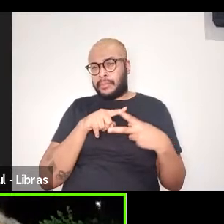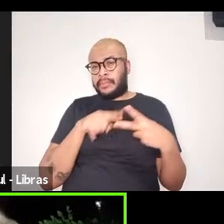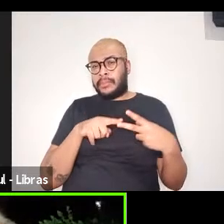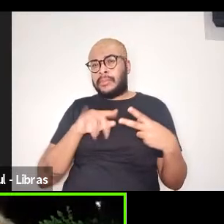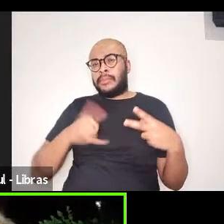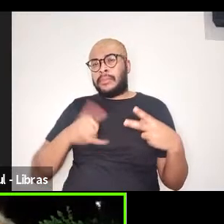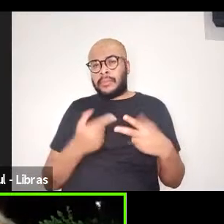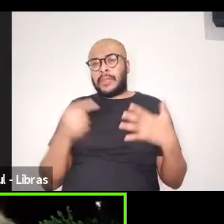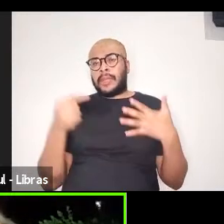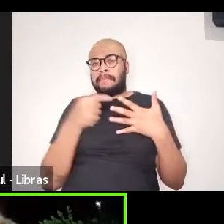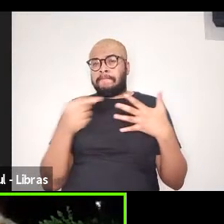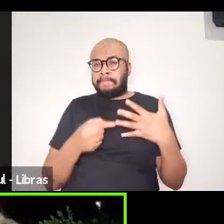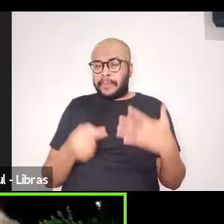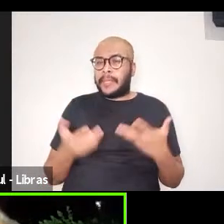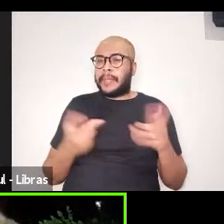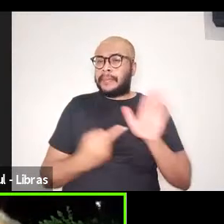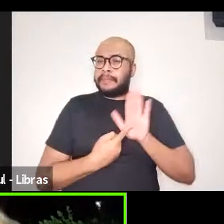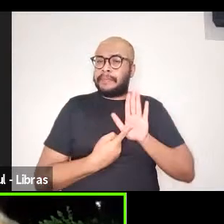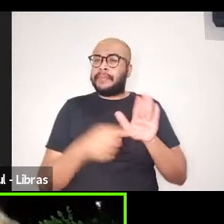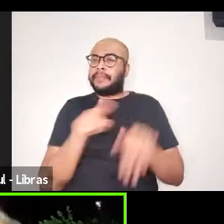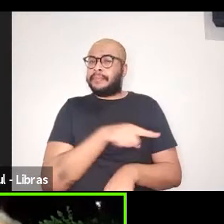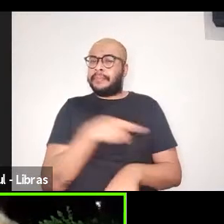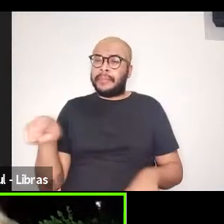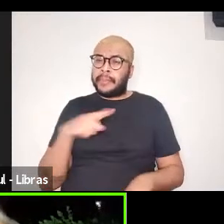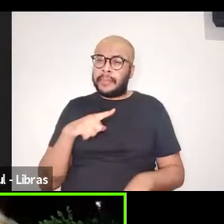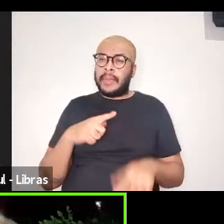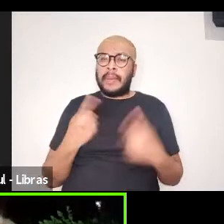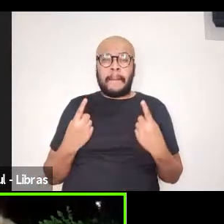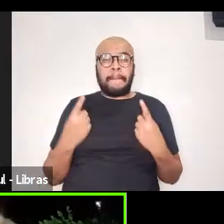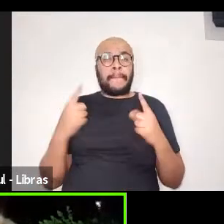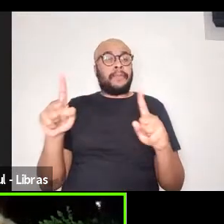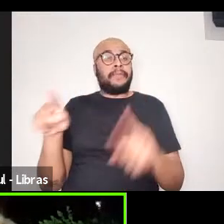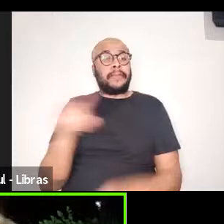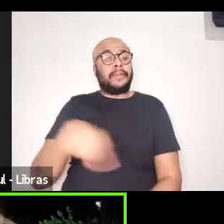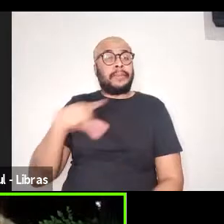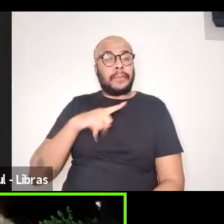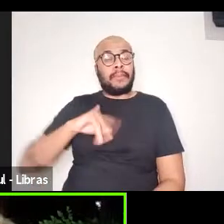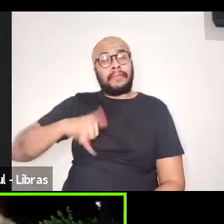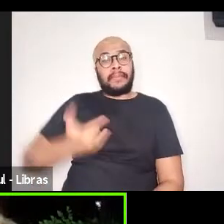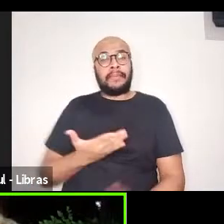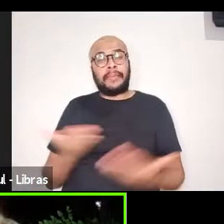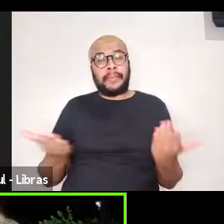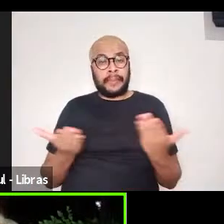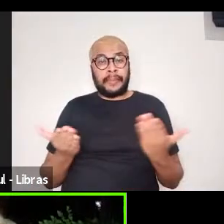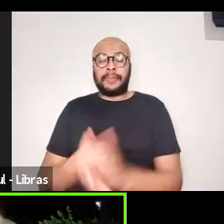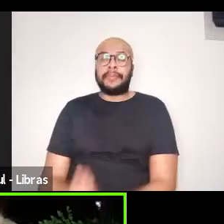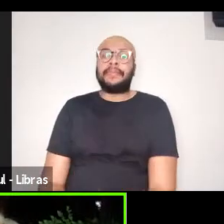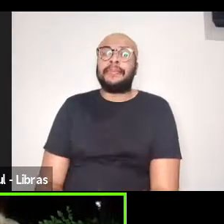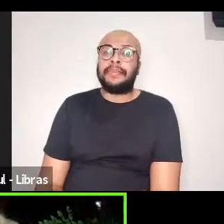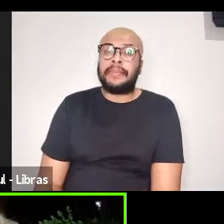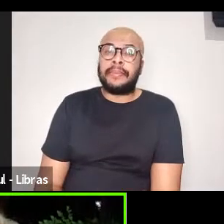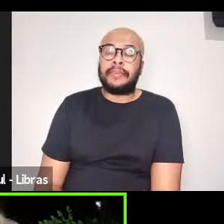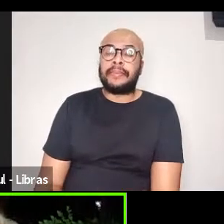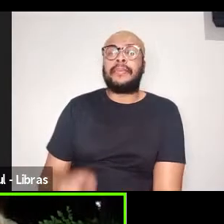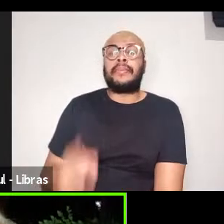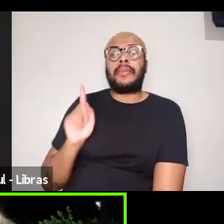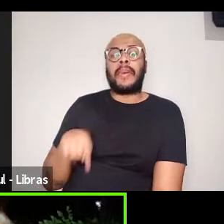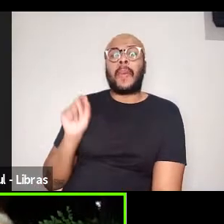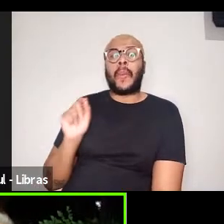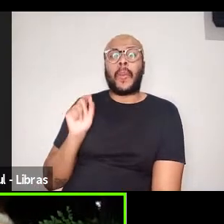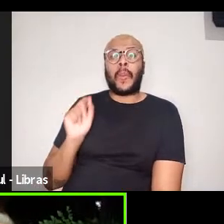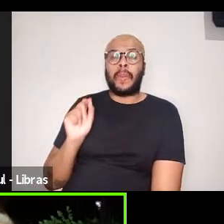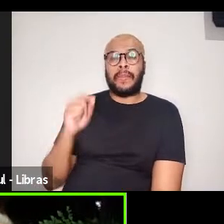aspectos que eu gostaria de provocar ou de colocar nessa mesa. um deles é